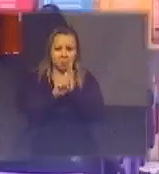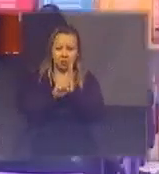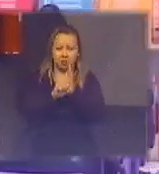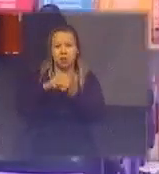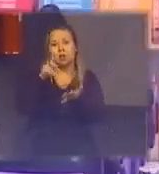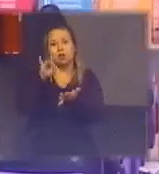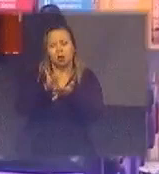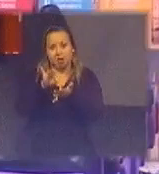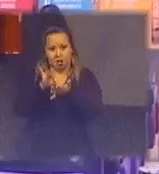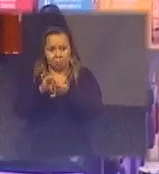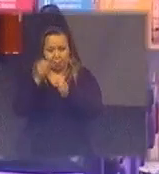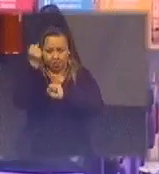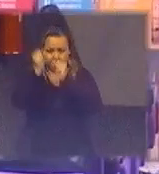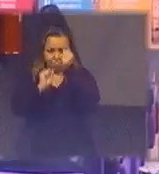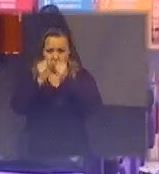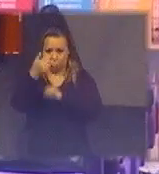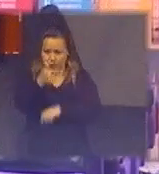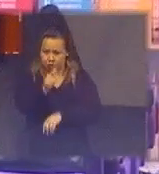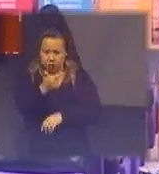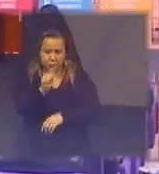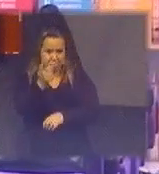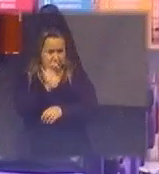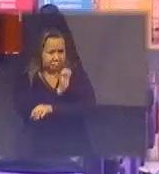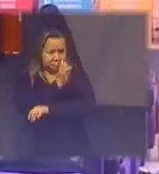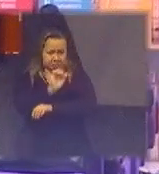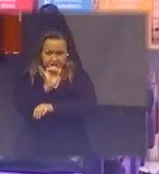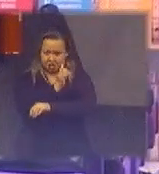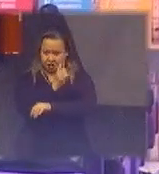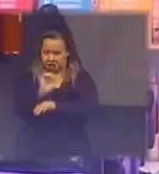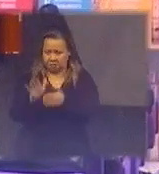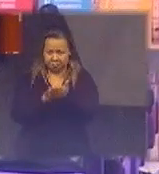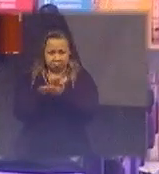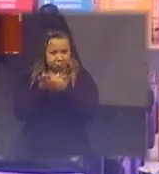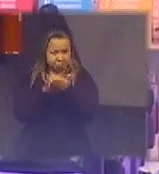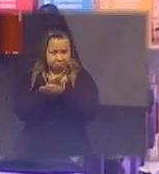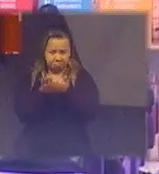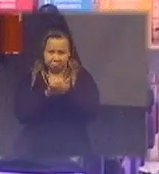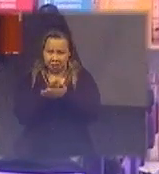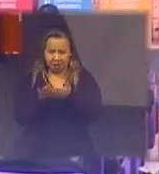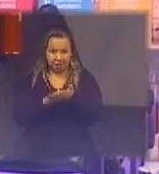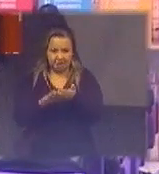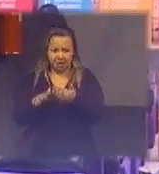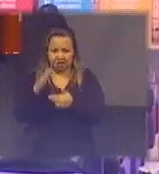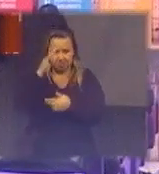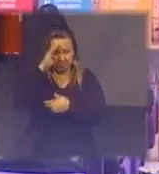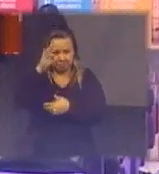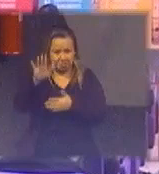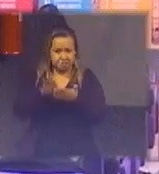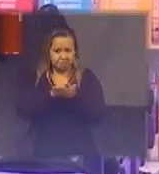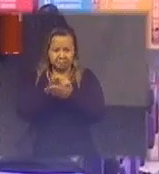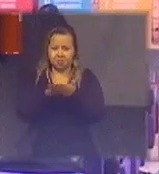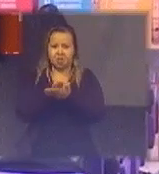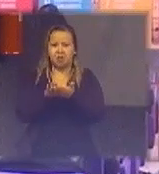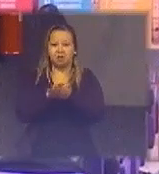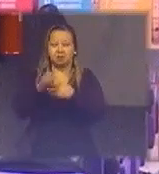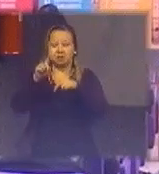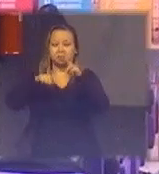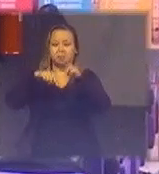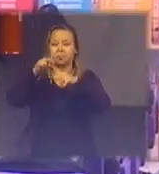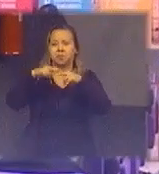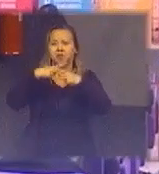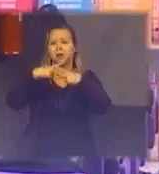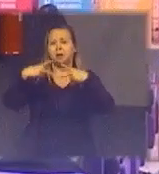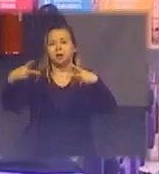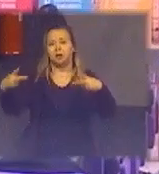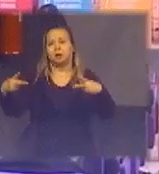verdade a indústria ela não tem nenhuma estratégia para fazer uma obsolescência programada para os seus produtos e